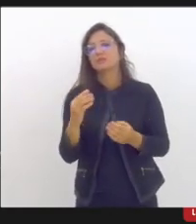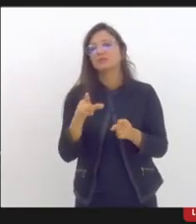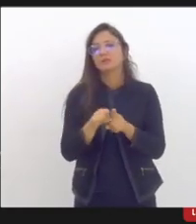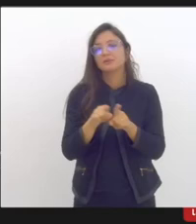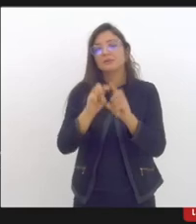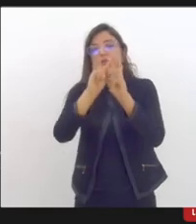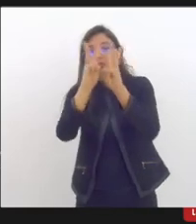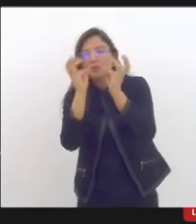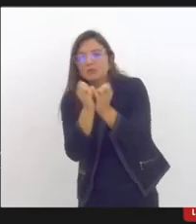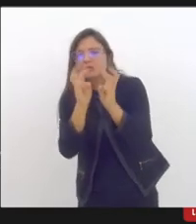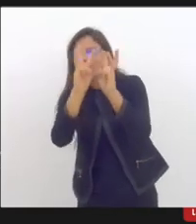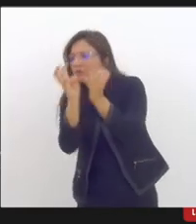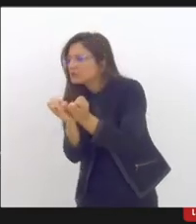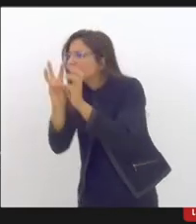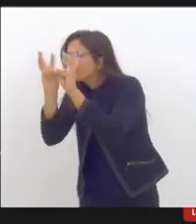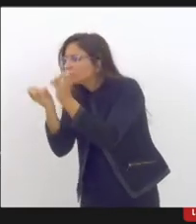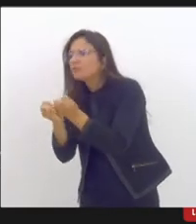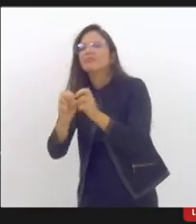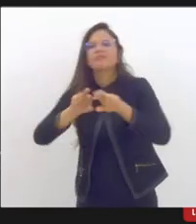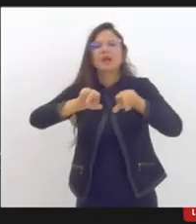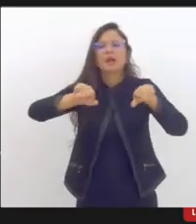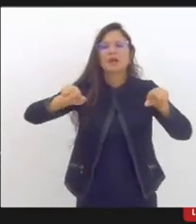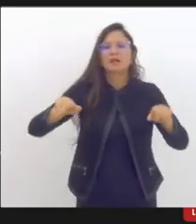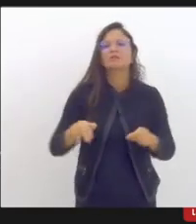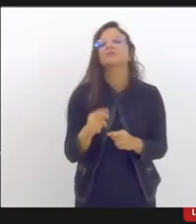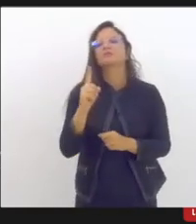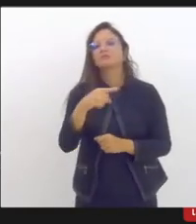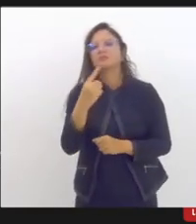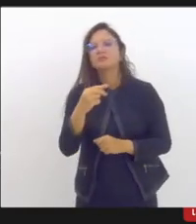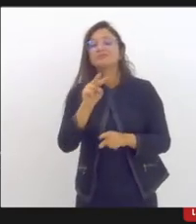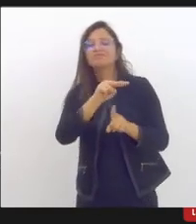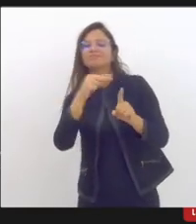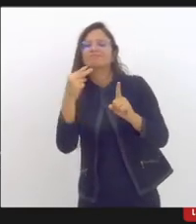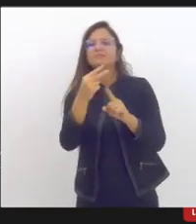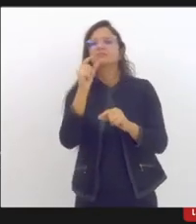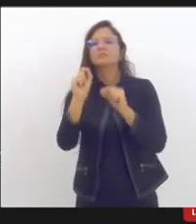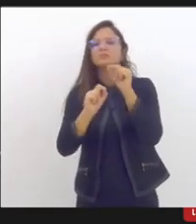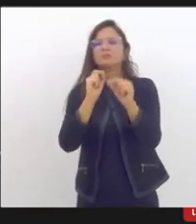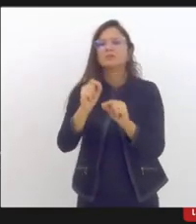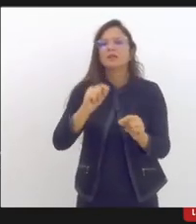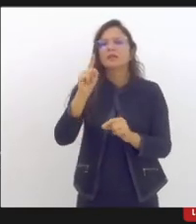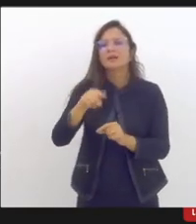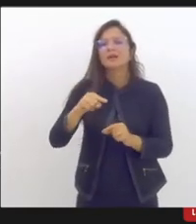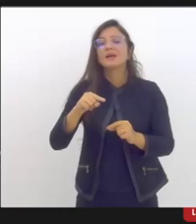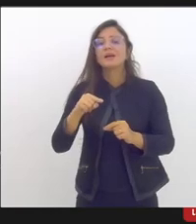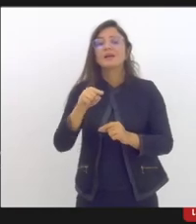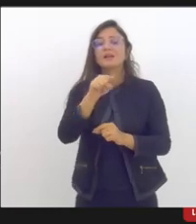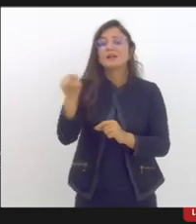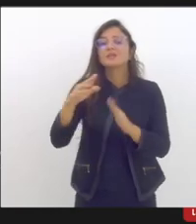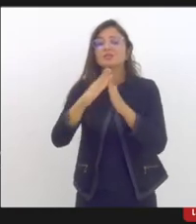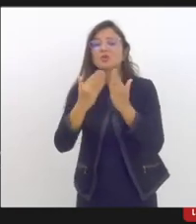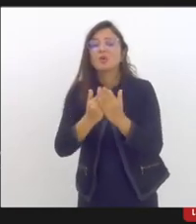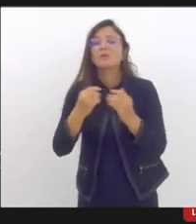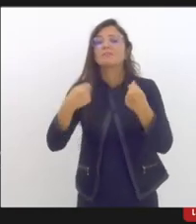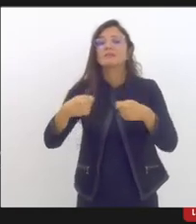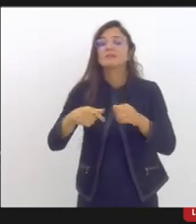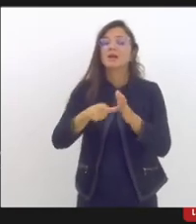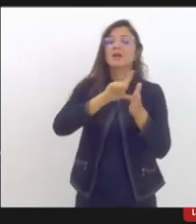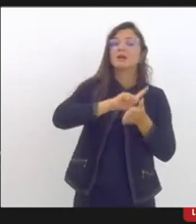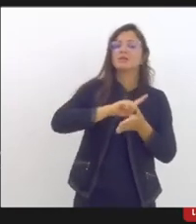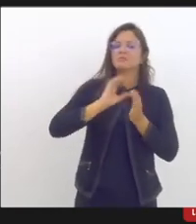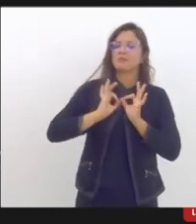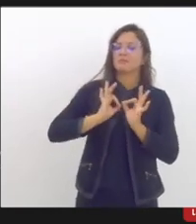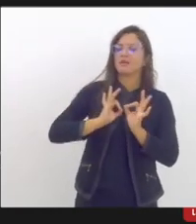workshops. Então, sempre nessa perspectiva de instrumentalizar as nossas escolas para lidarem com essas situações que chegam,